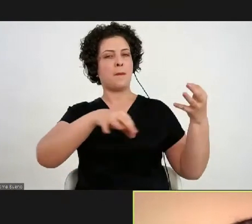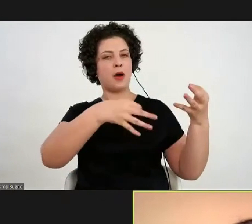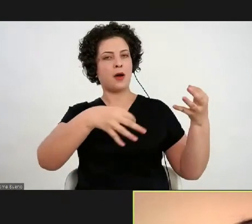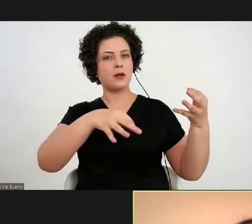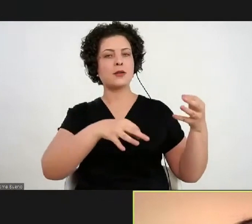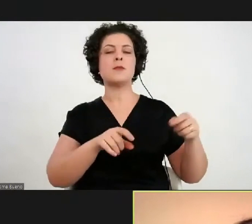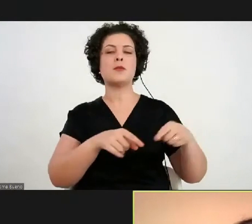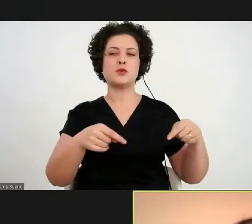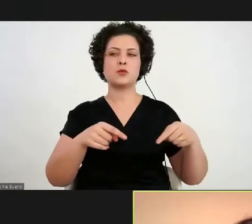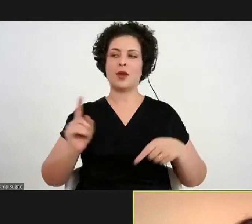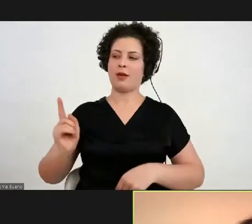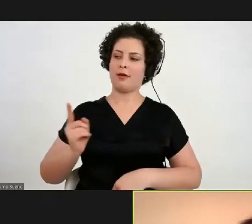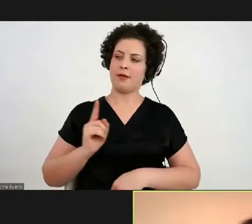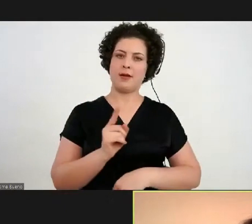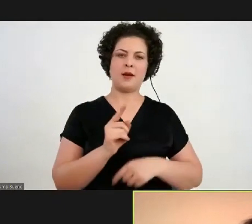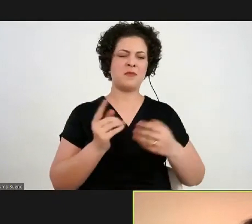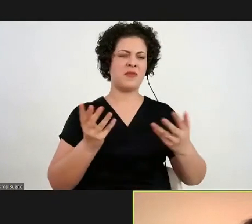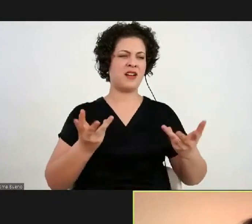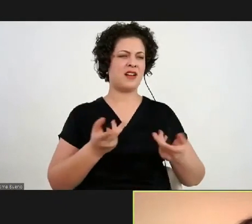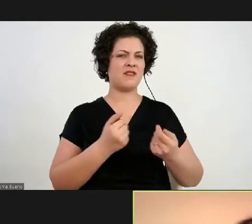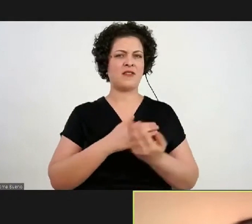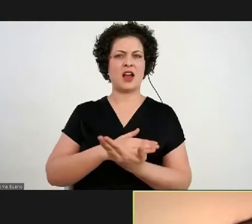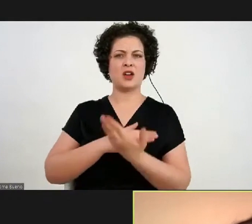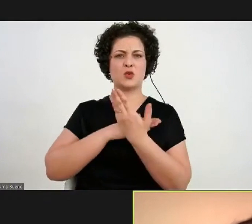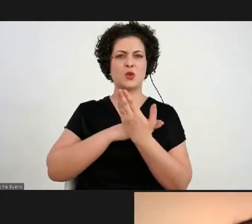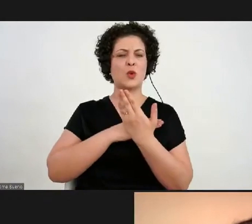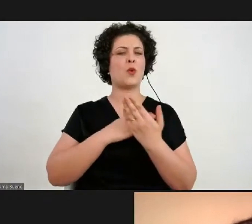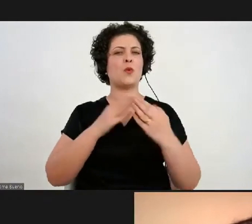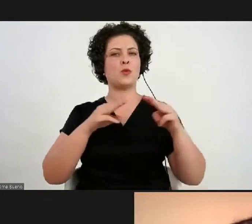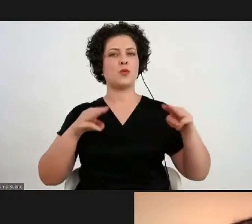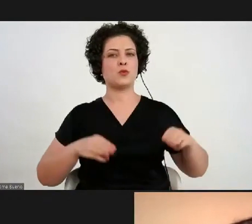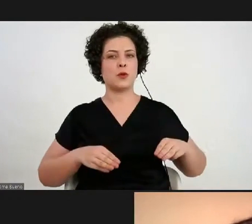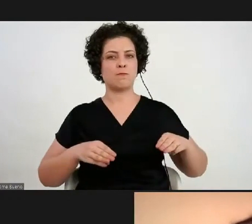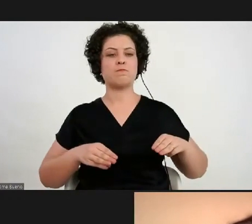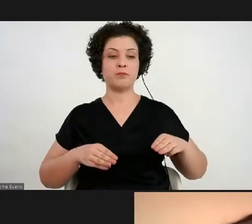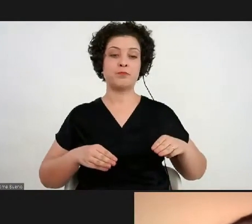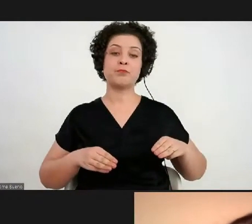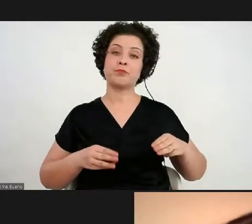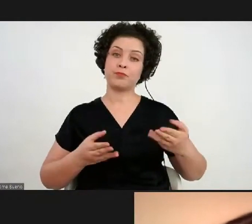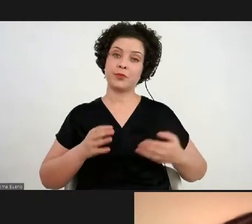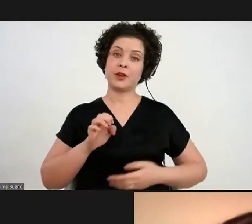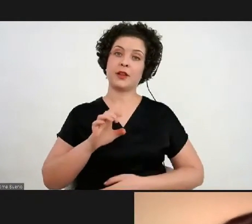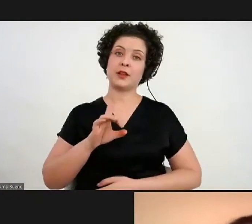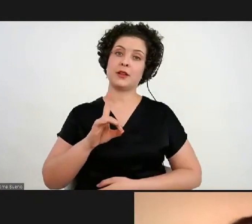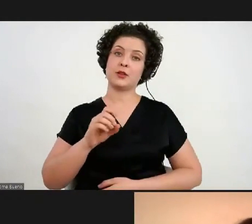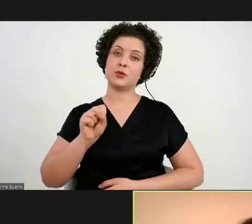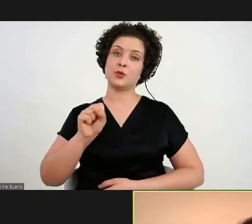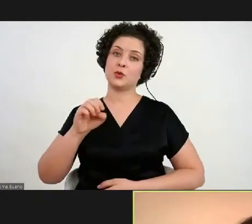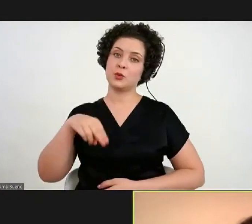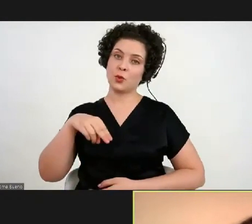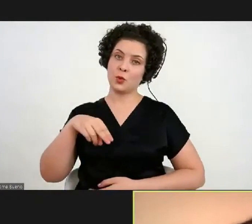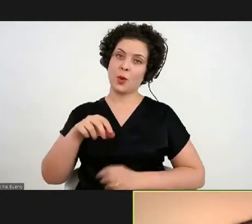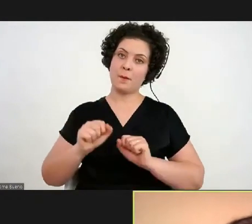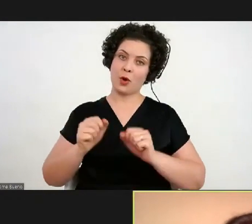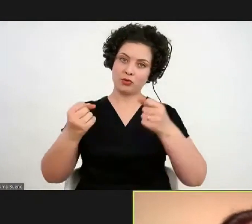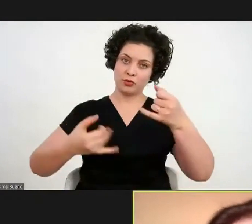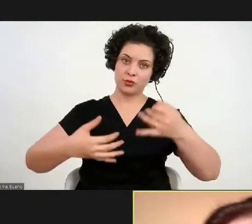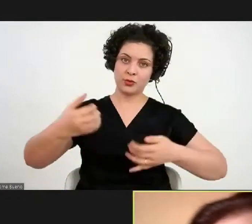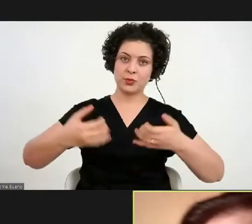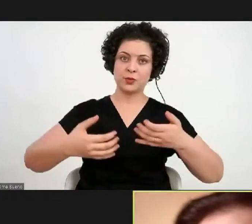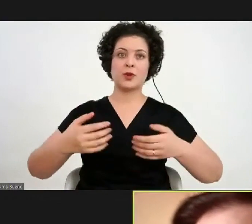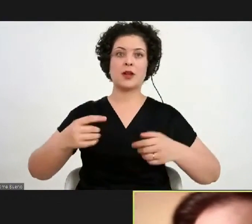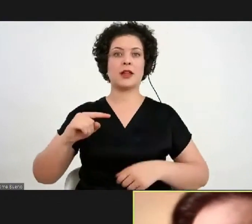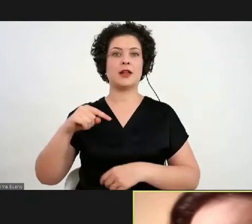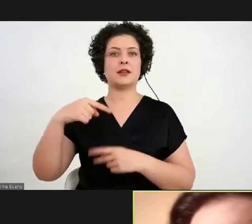para abrilhantar o nosso museu. E, Edson, gostaria que você falasse algumas coisas antes da